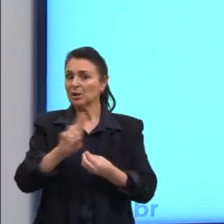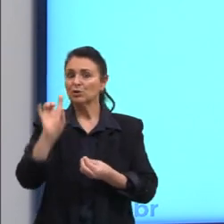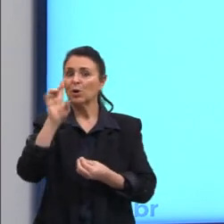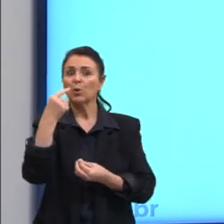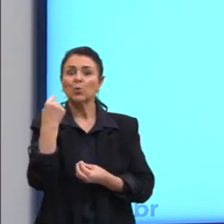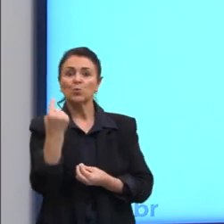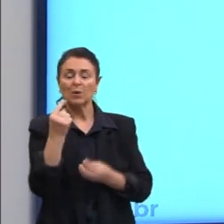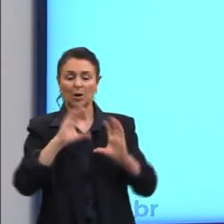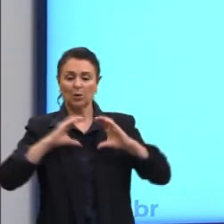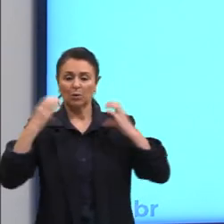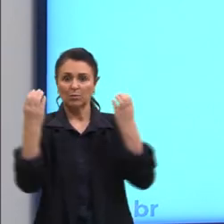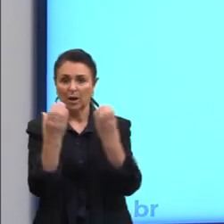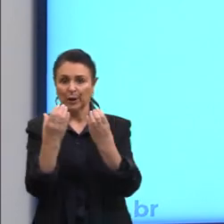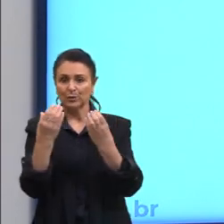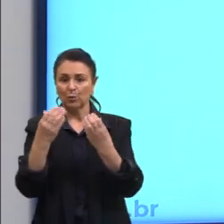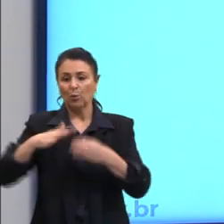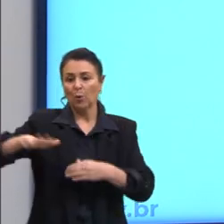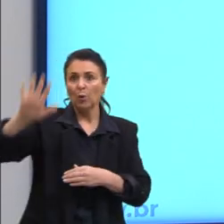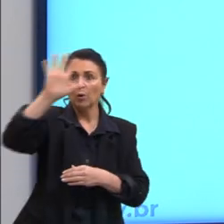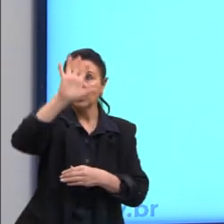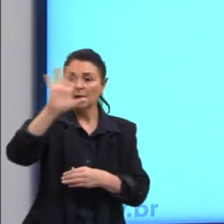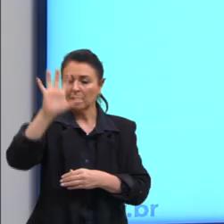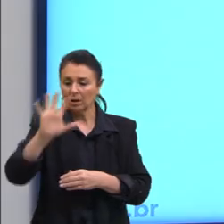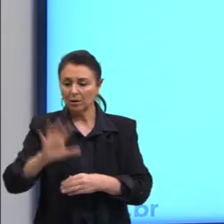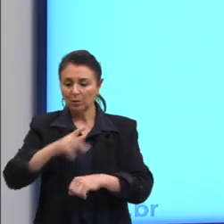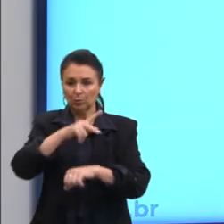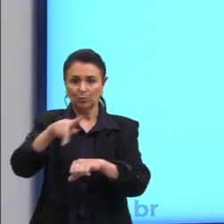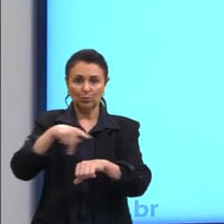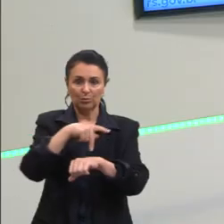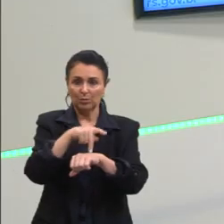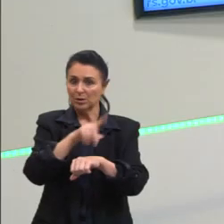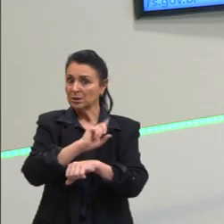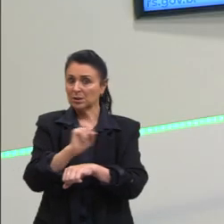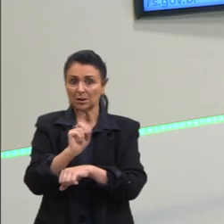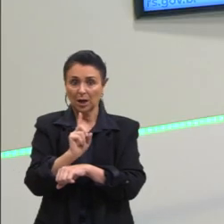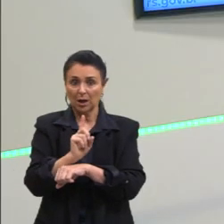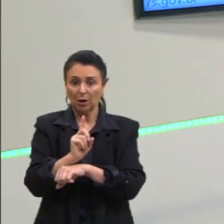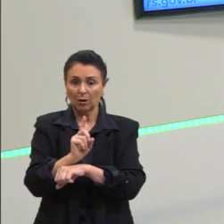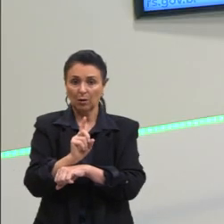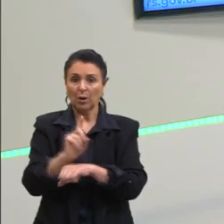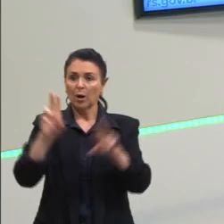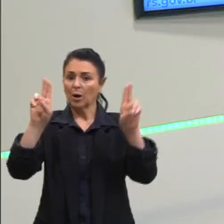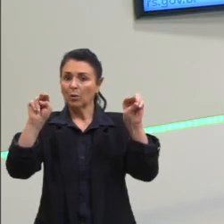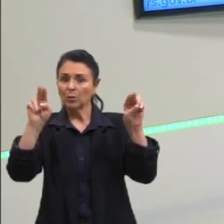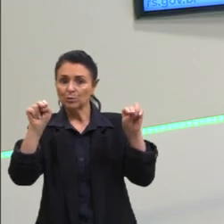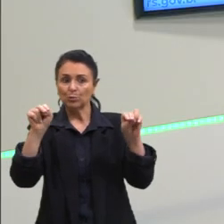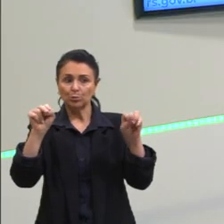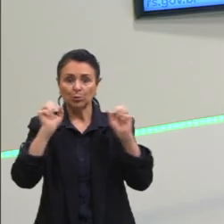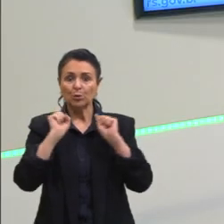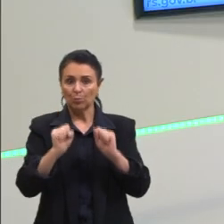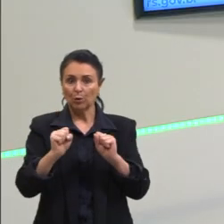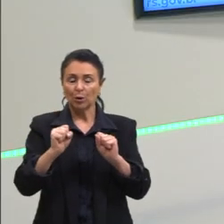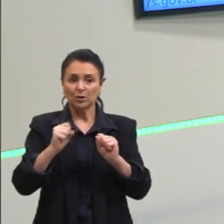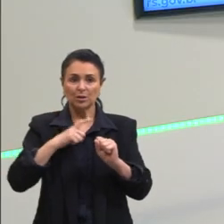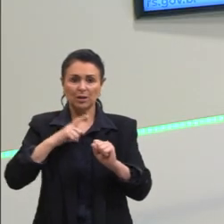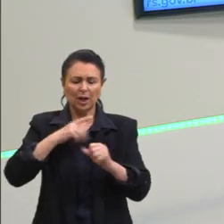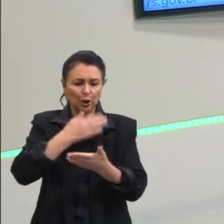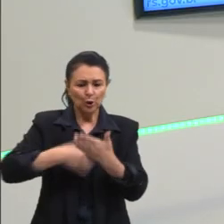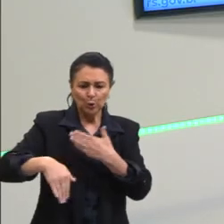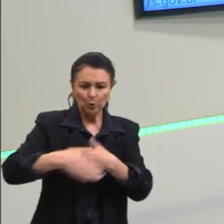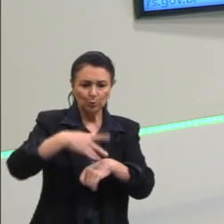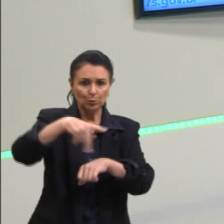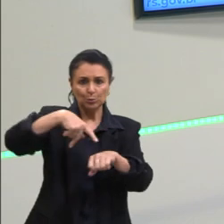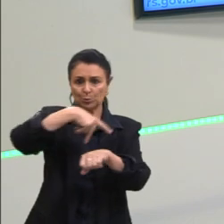uma única região, um país, na realidade, pode ser um assunto que vai tratar, vai estar presente em todos os países, por